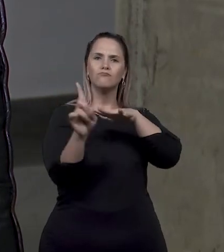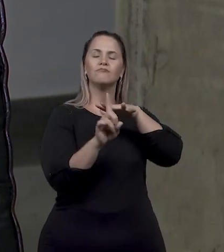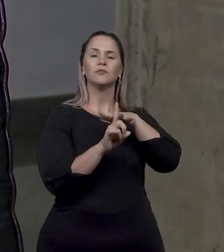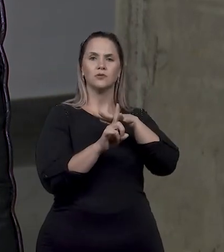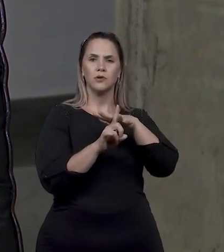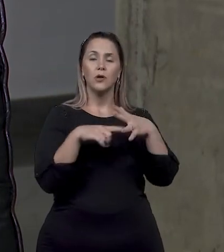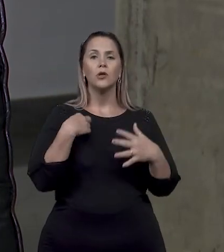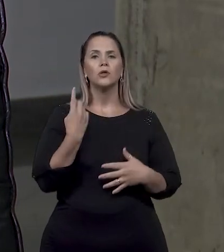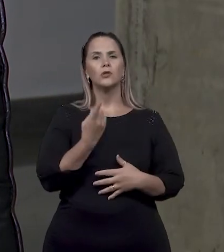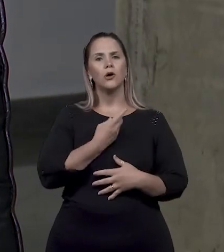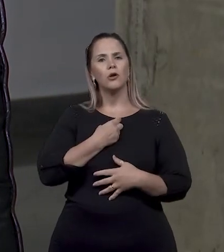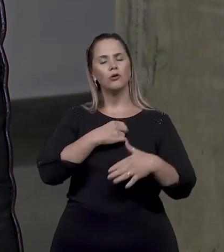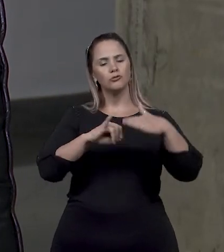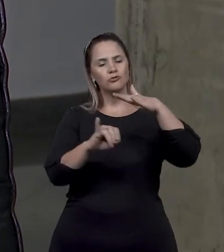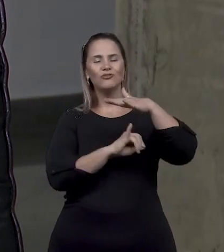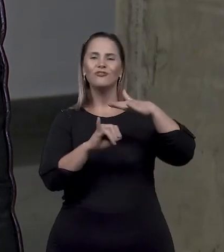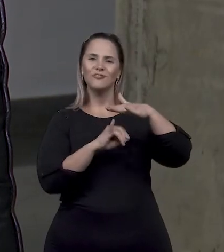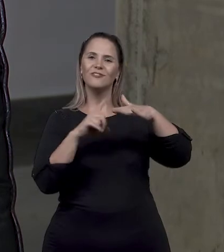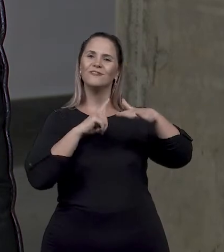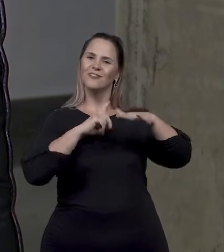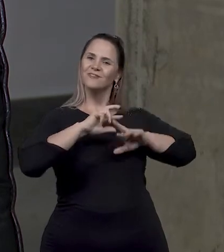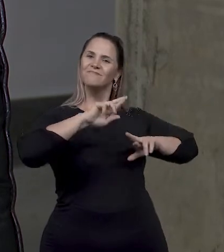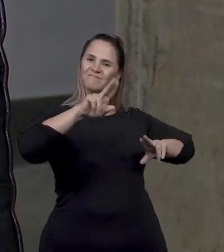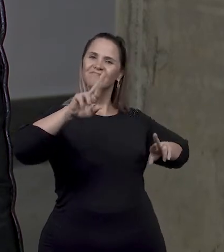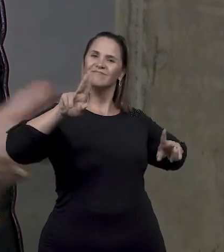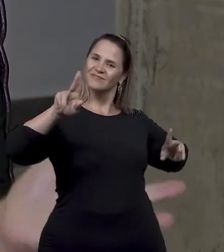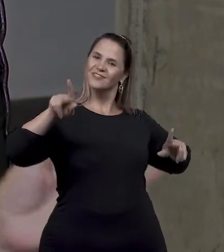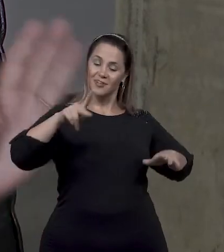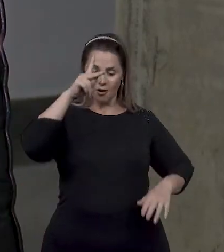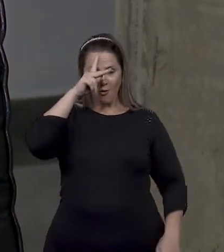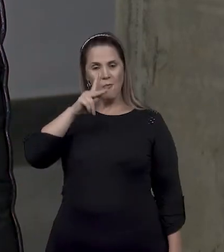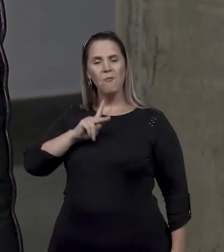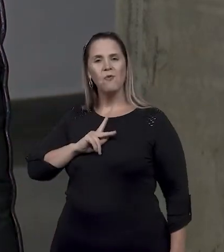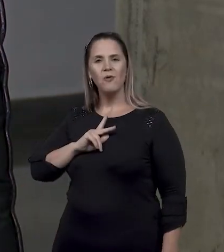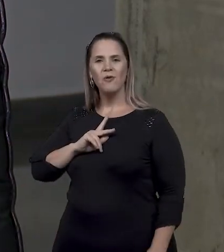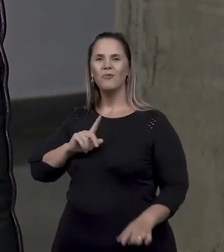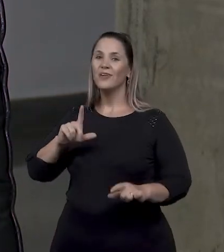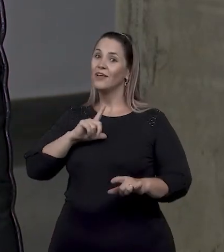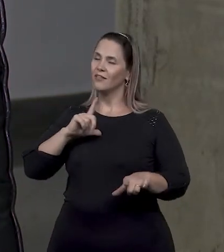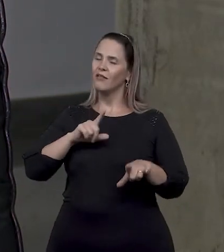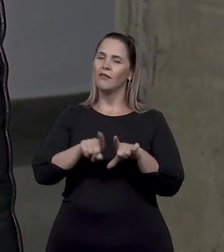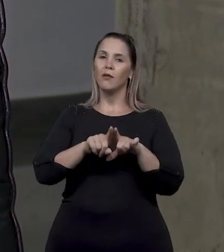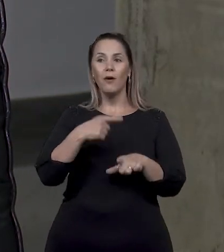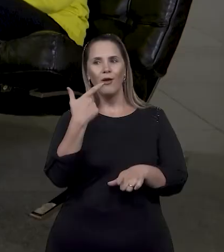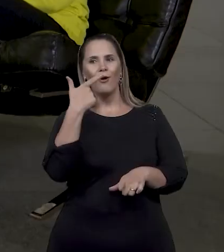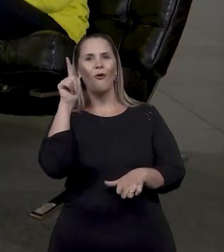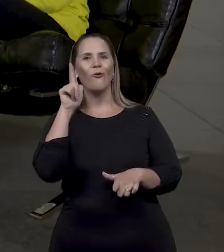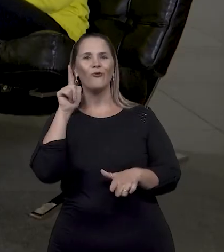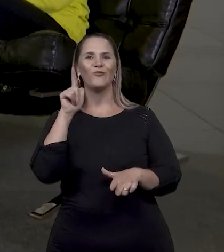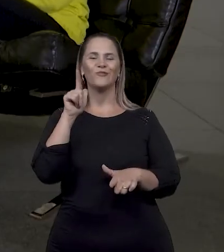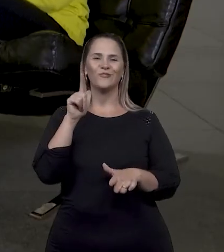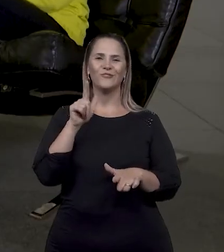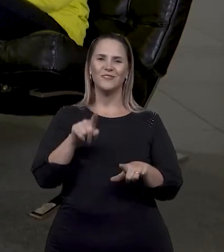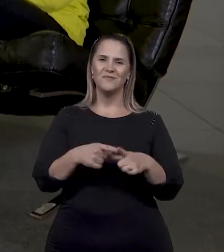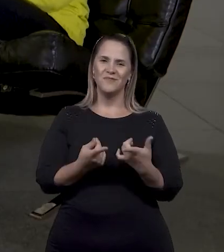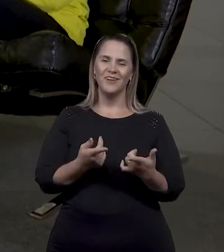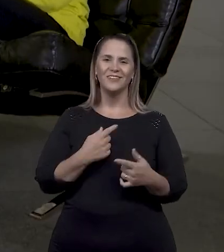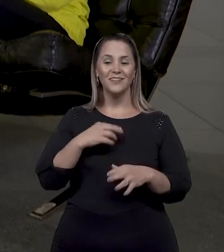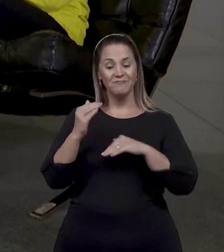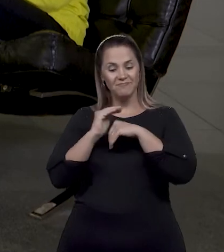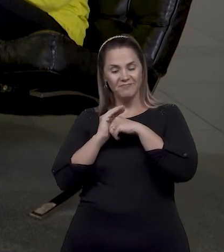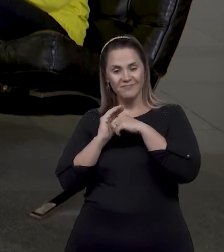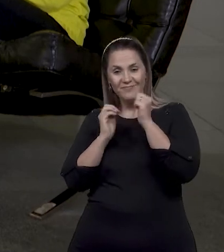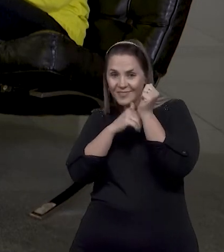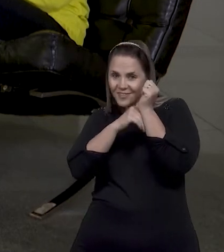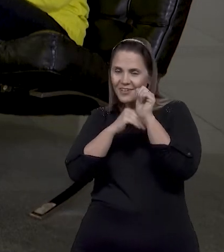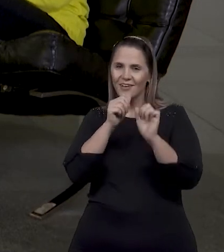esse é o diferencial de nossa academia e tem outros também que por enquanto é segredo. Então, a inclusão é